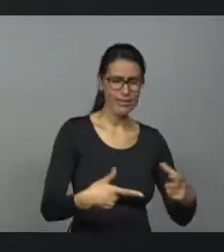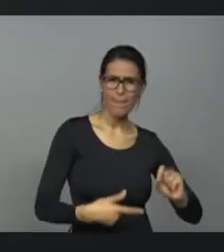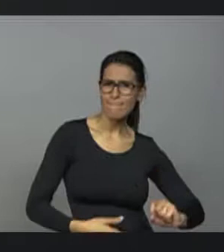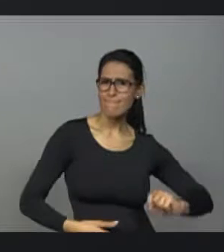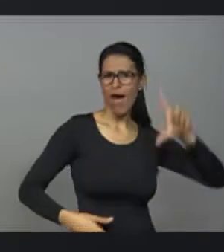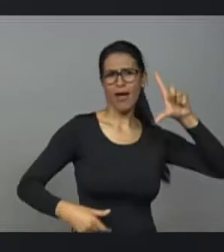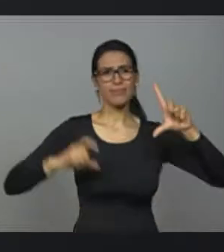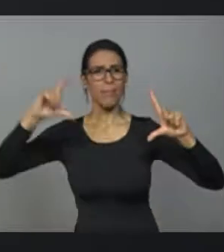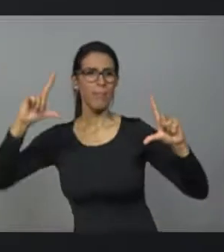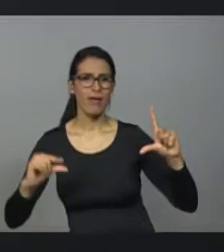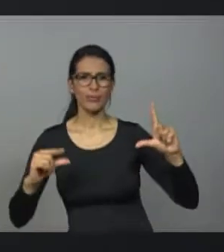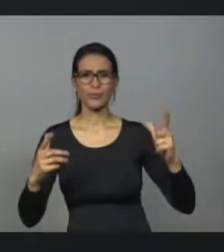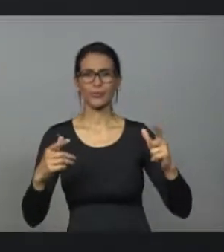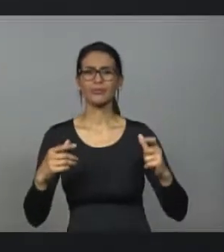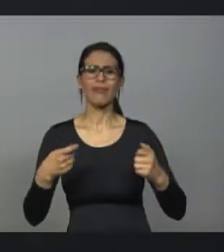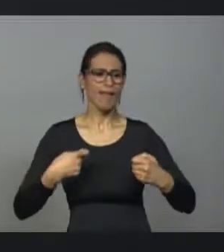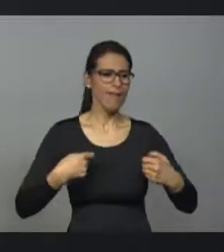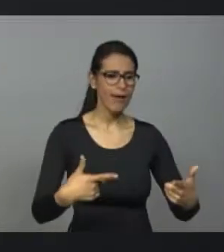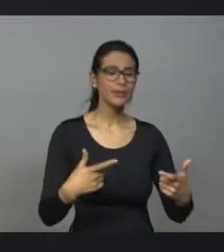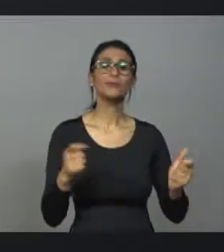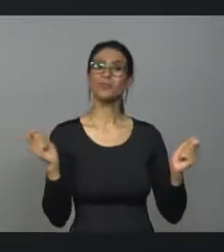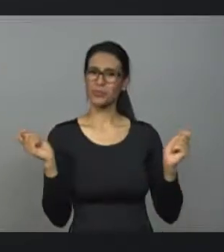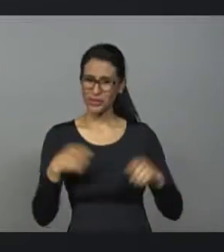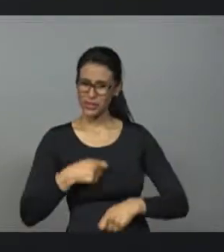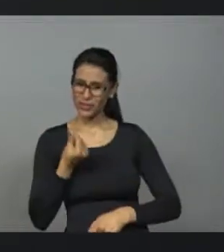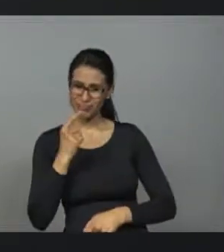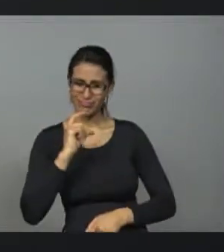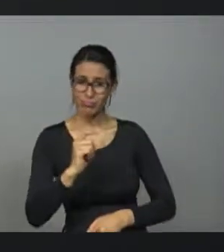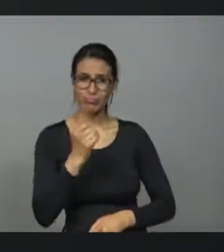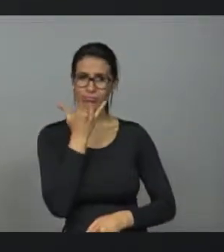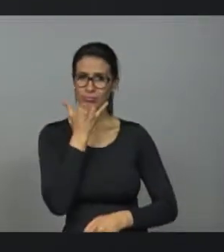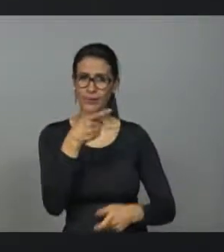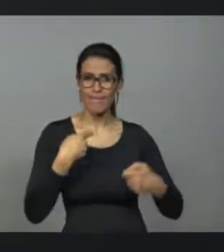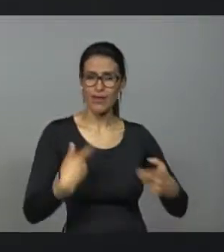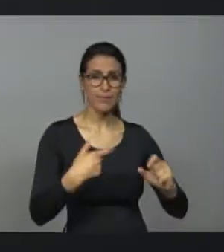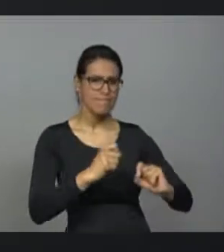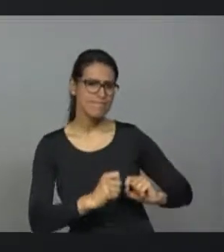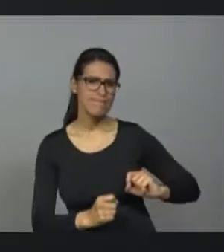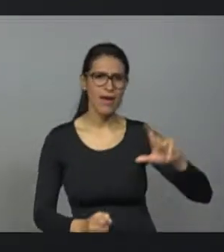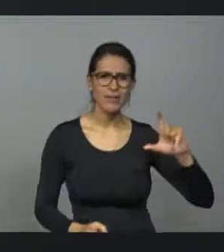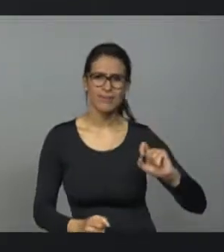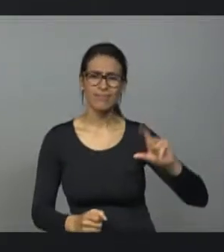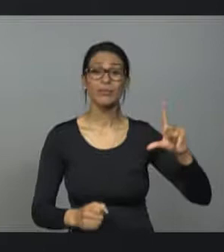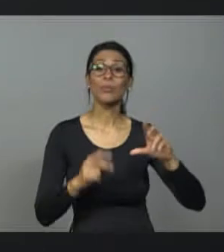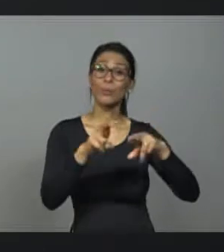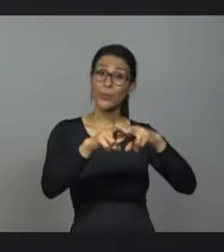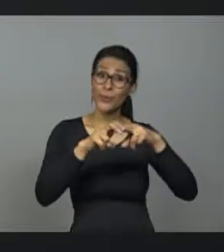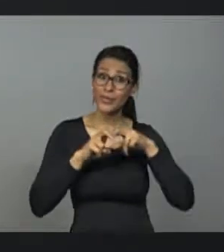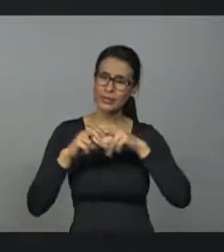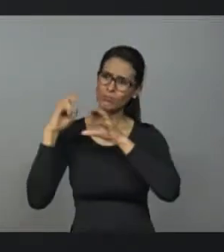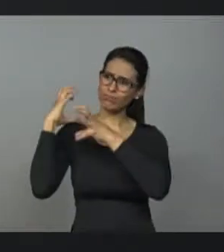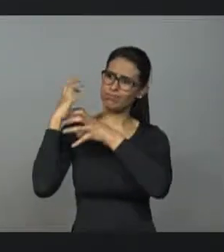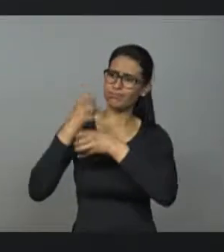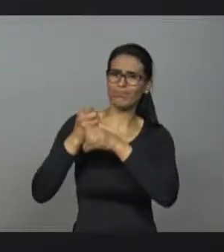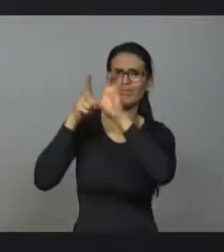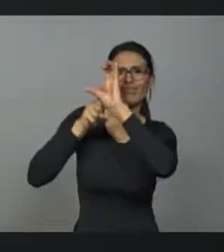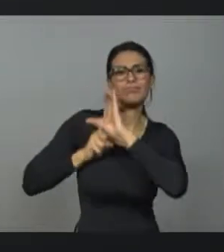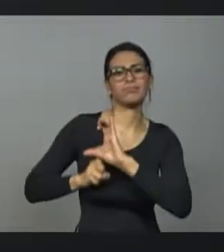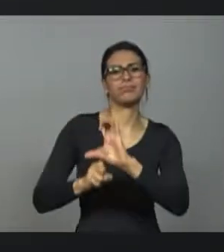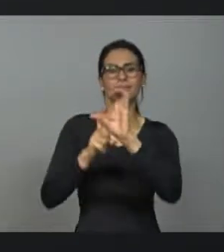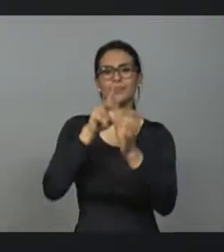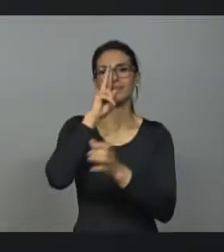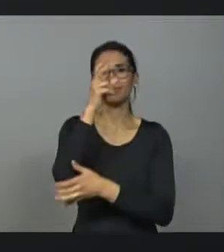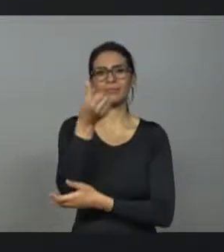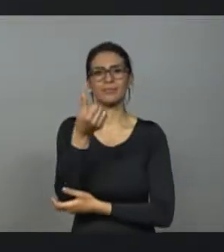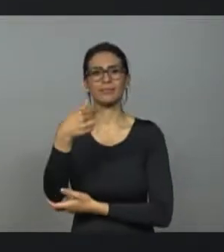mais do que era possível, do que se arrecadava e formaram, acumularam esta dívida monstruosa. 67 bilhões e